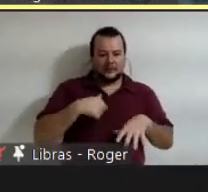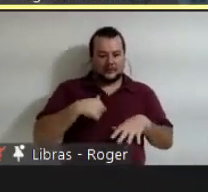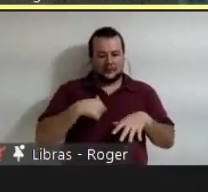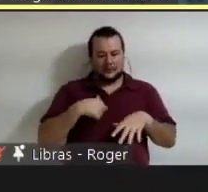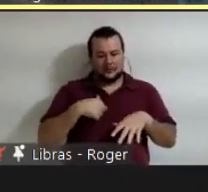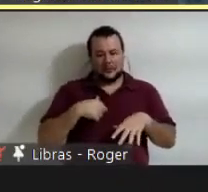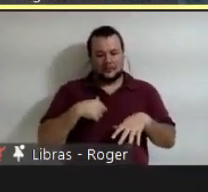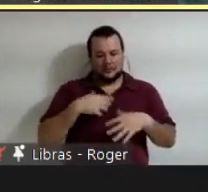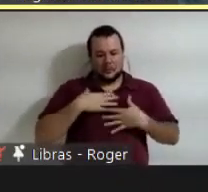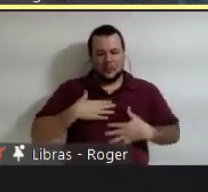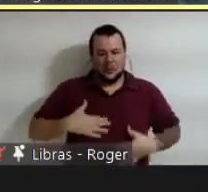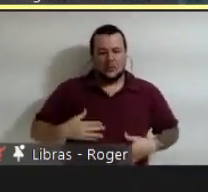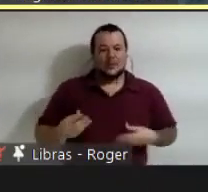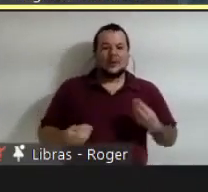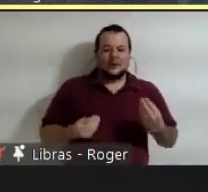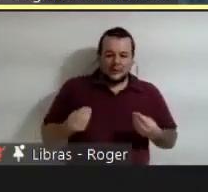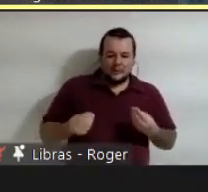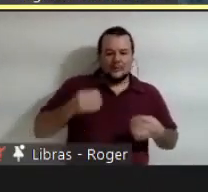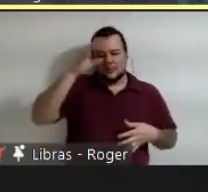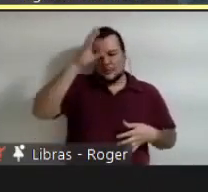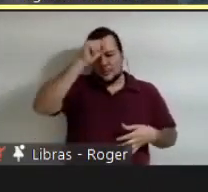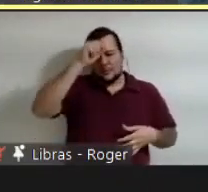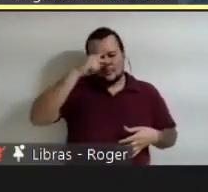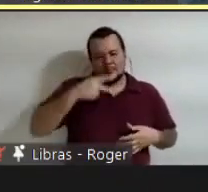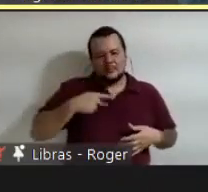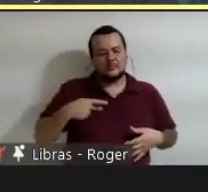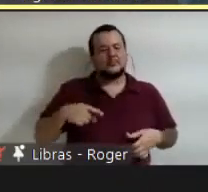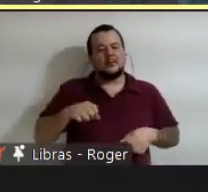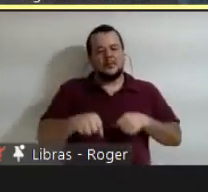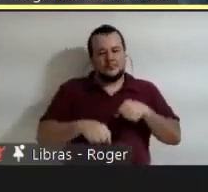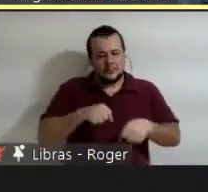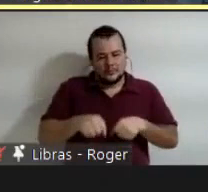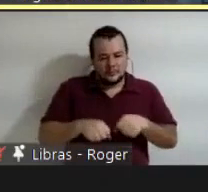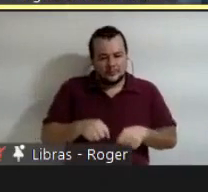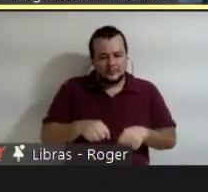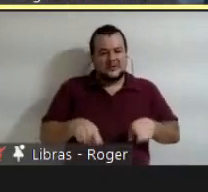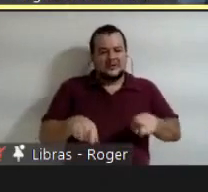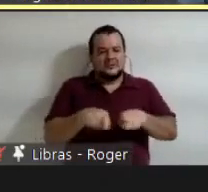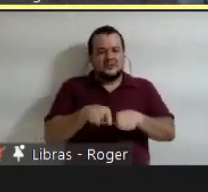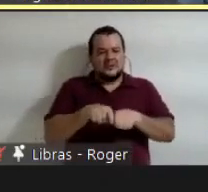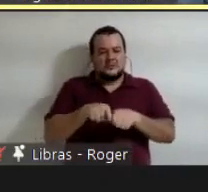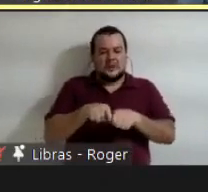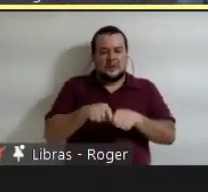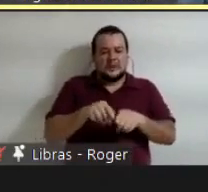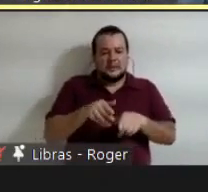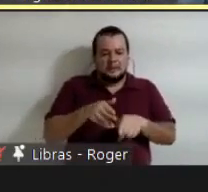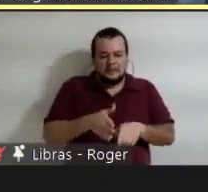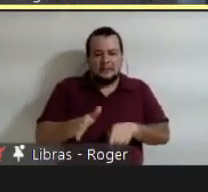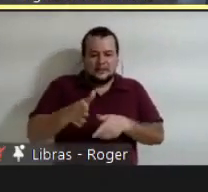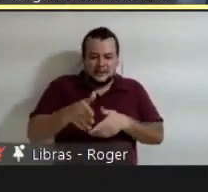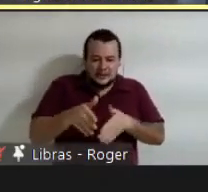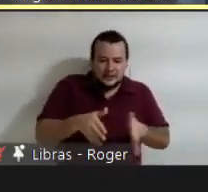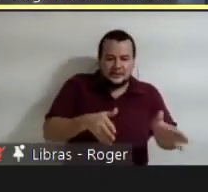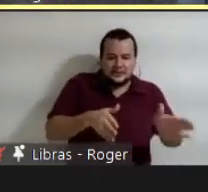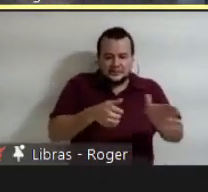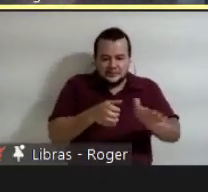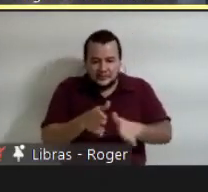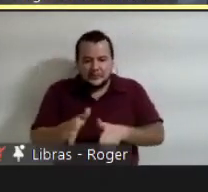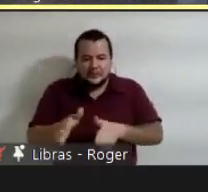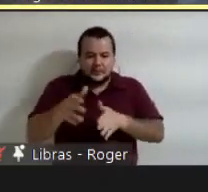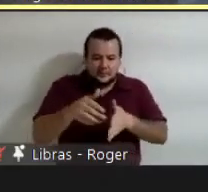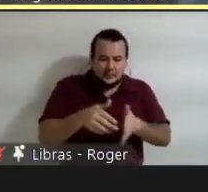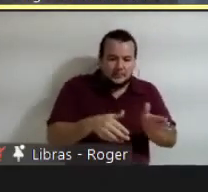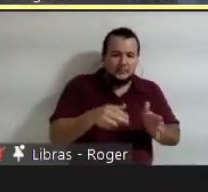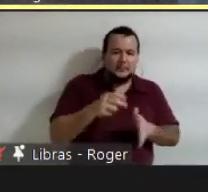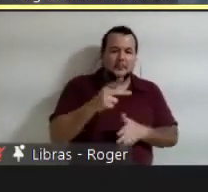a mim me ajudam a aprender a patinar, a mim não me ensinam a patinar. Ajudar a